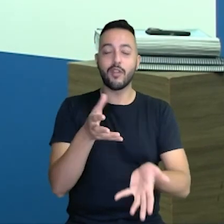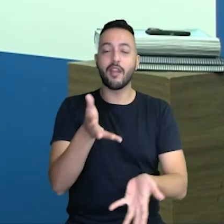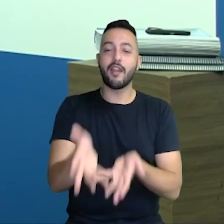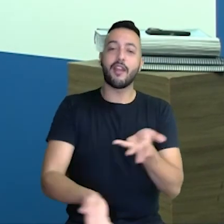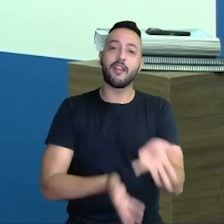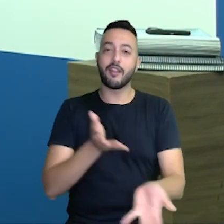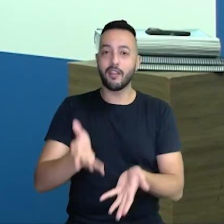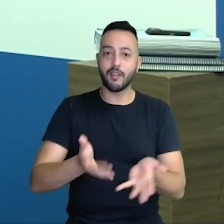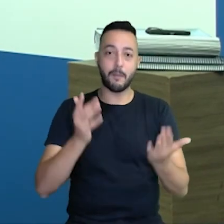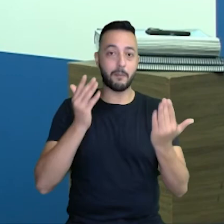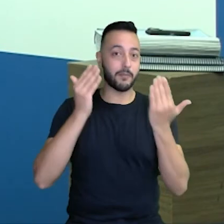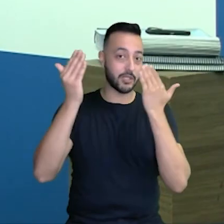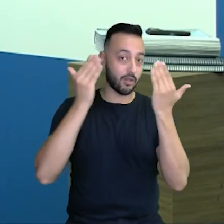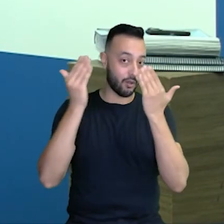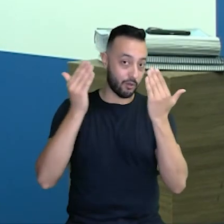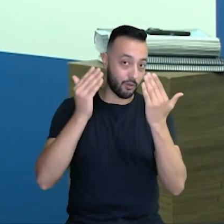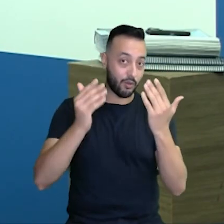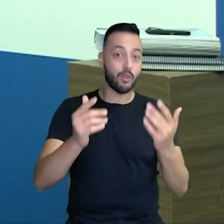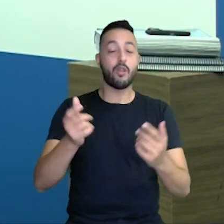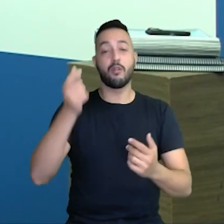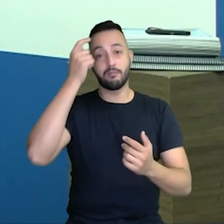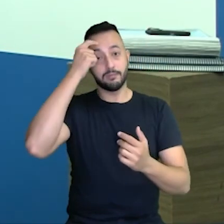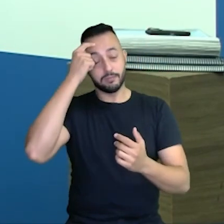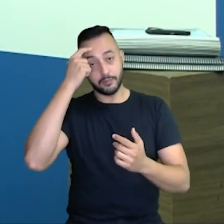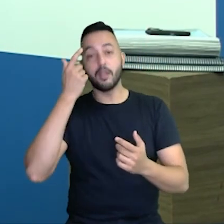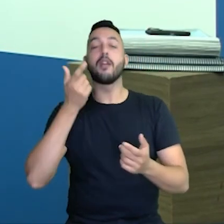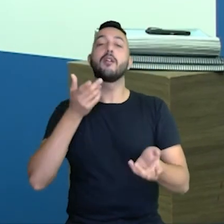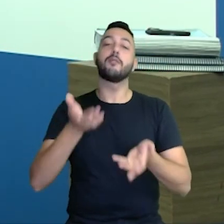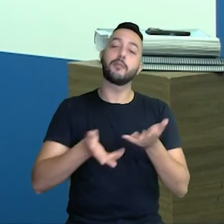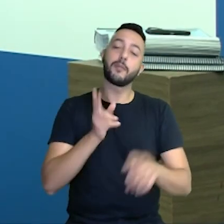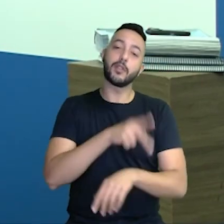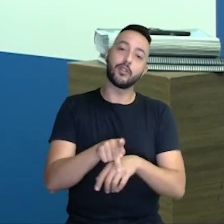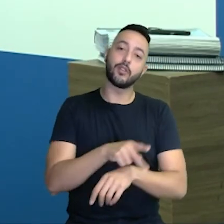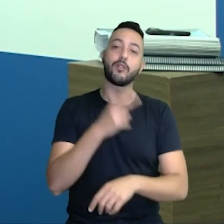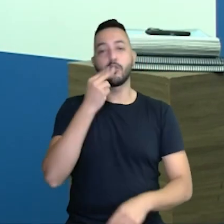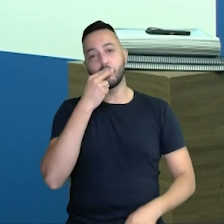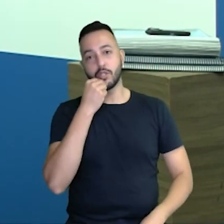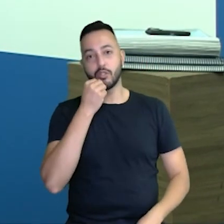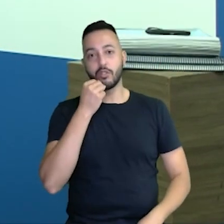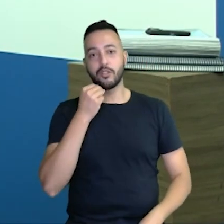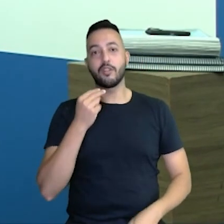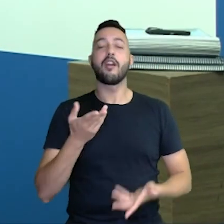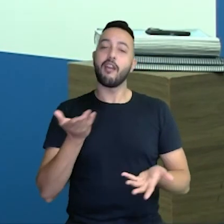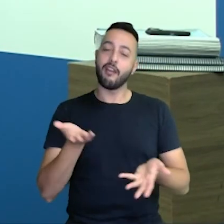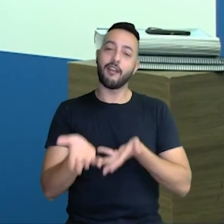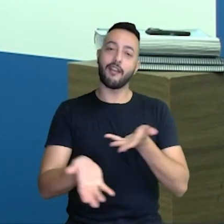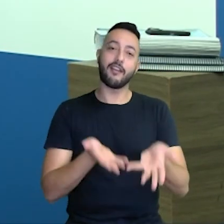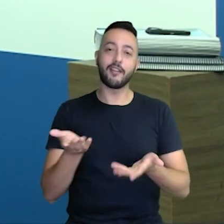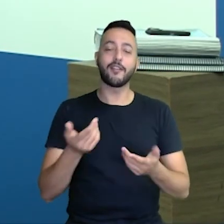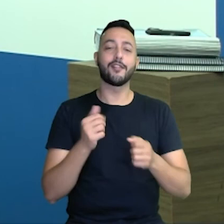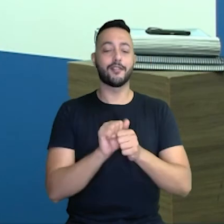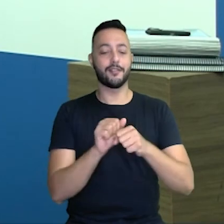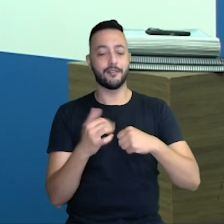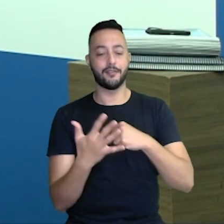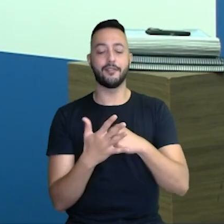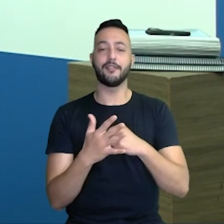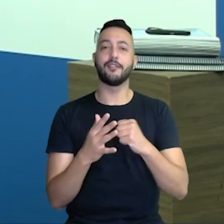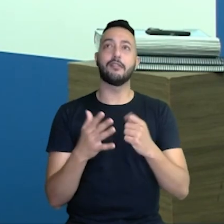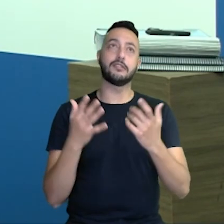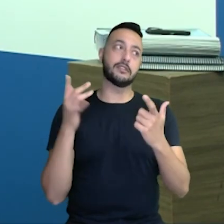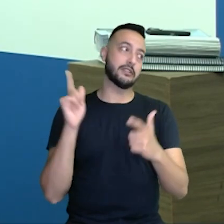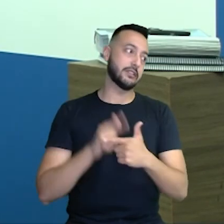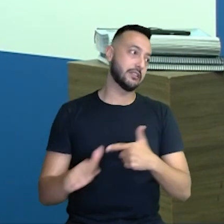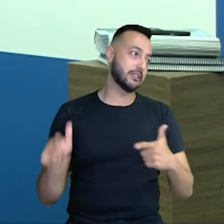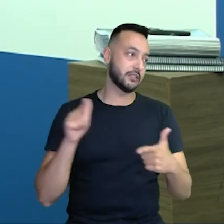com psicólogo, psiquiatra, psicopedagogo e nutricionista para atender porque essa pandemia está deixando um